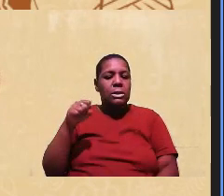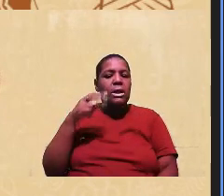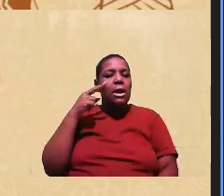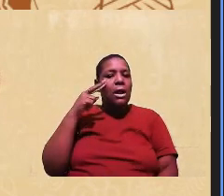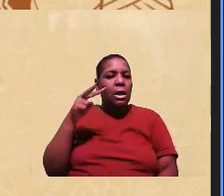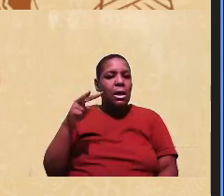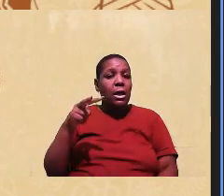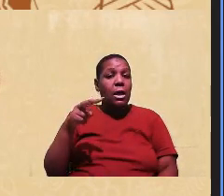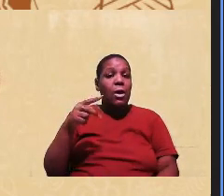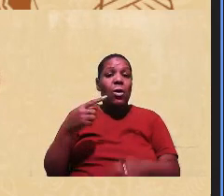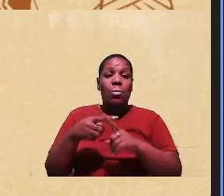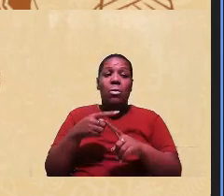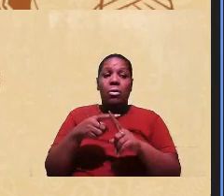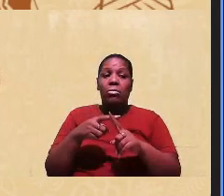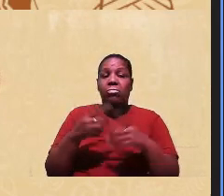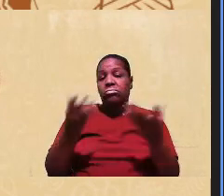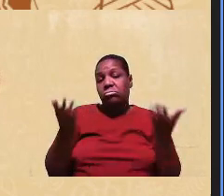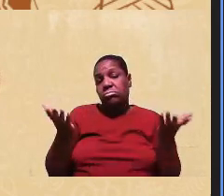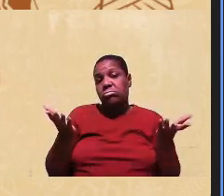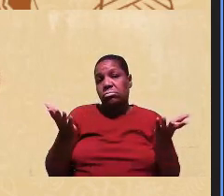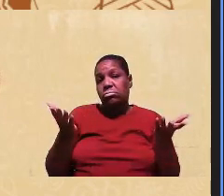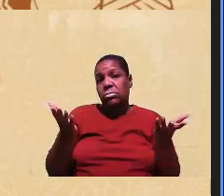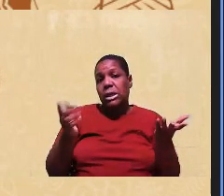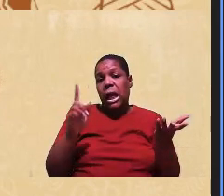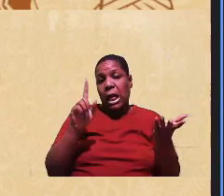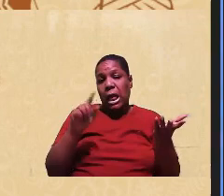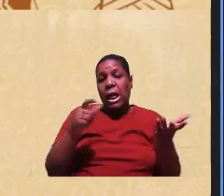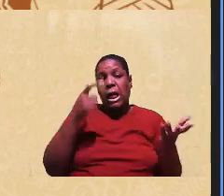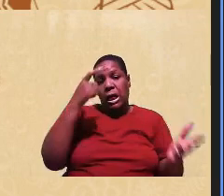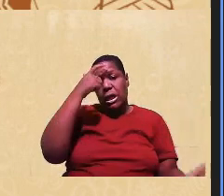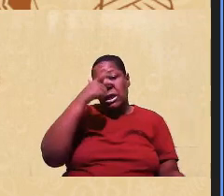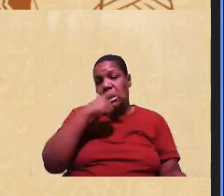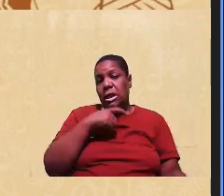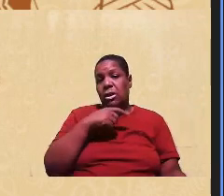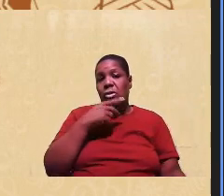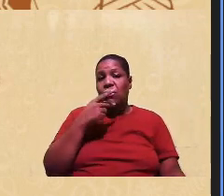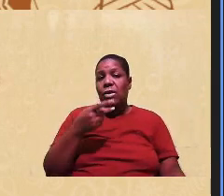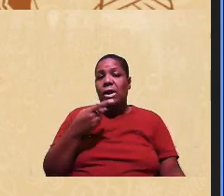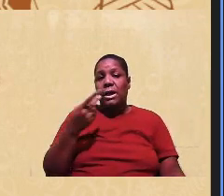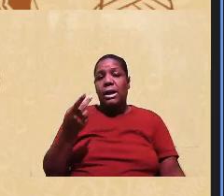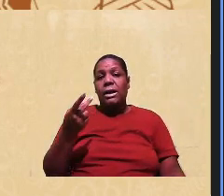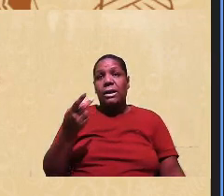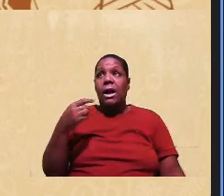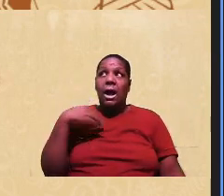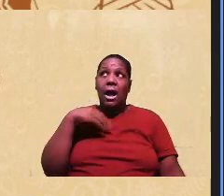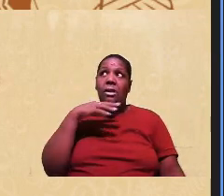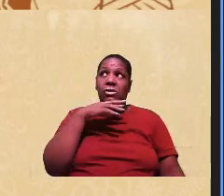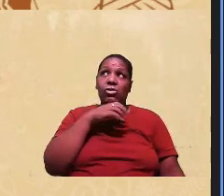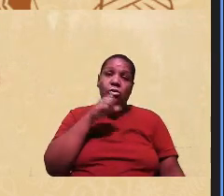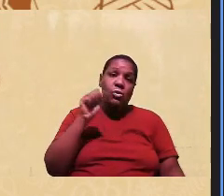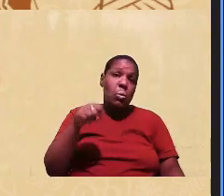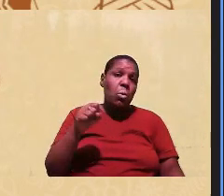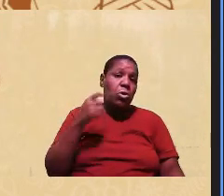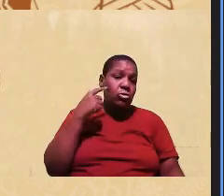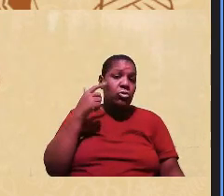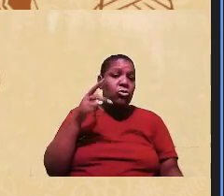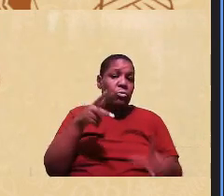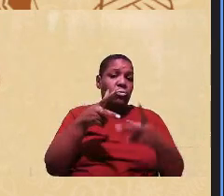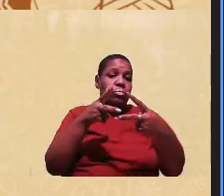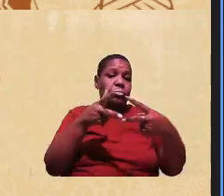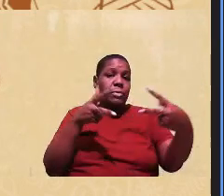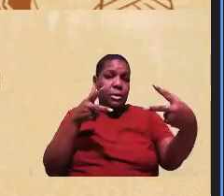porque acham que, enfim, tem uma questão aí que, não vou dizer, que acham que pode ser efetivo considerando a